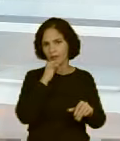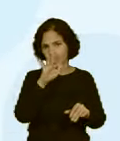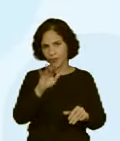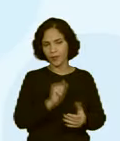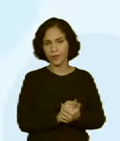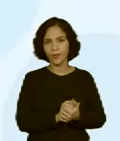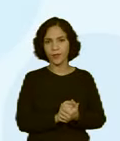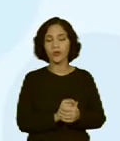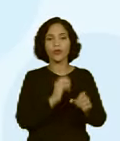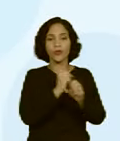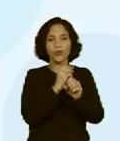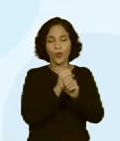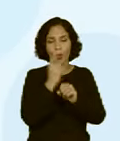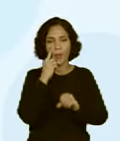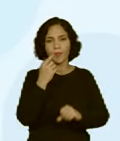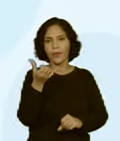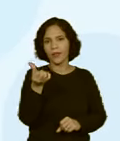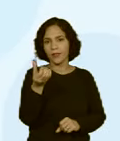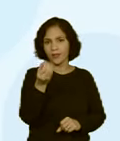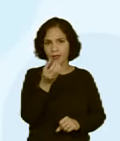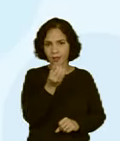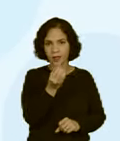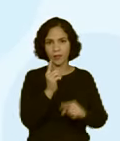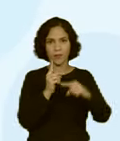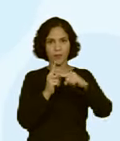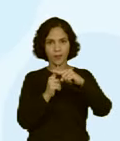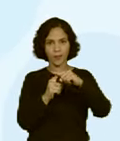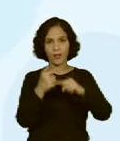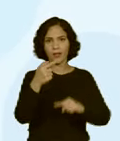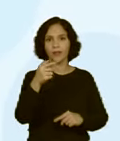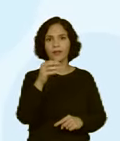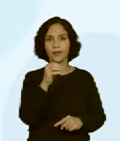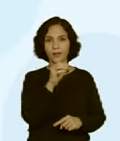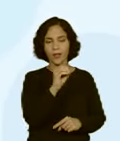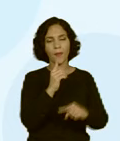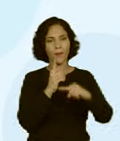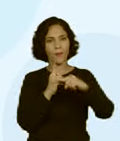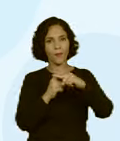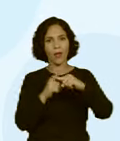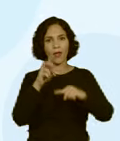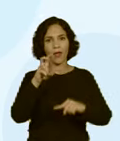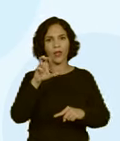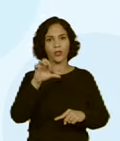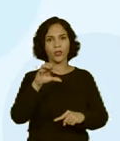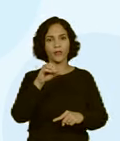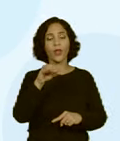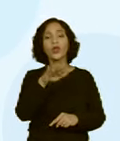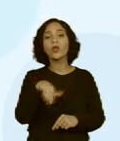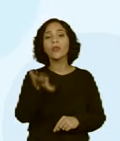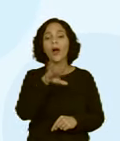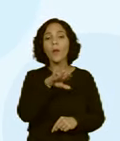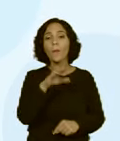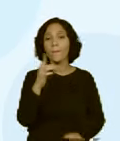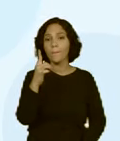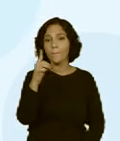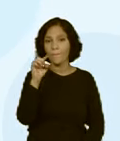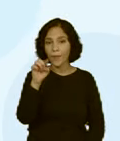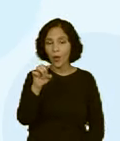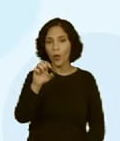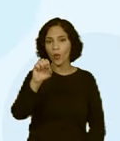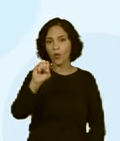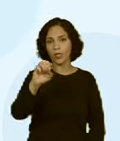A gente somou 600 mais 700 e mais 590, chegamos a um total de R$ 1